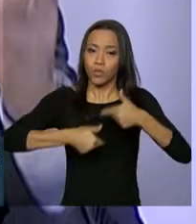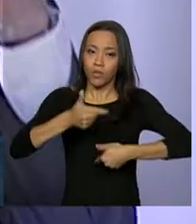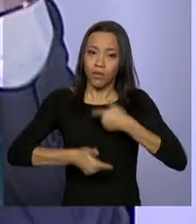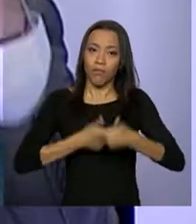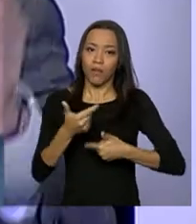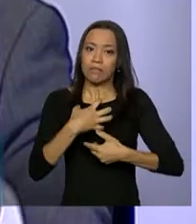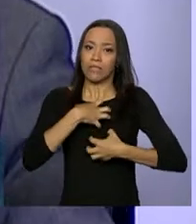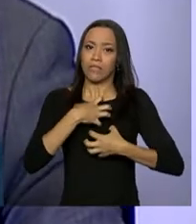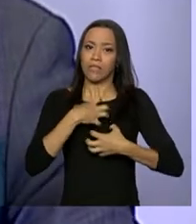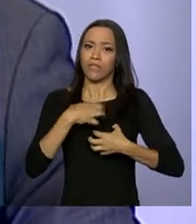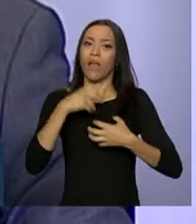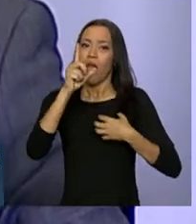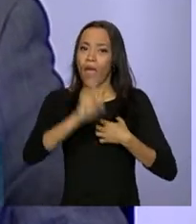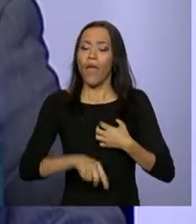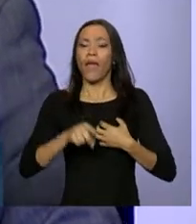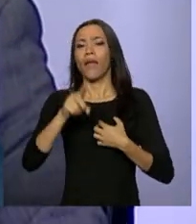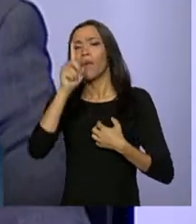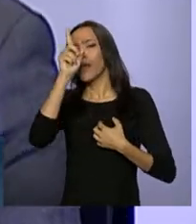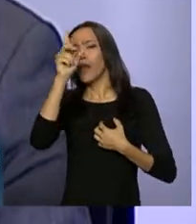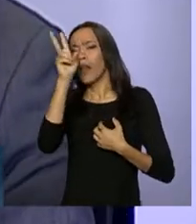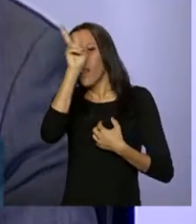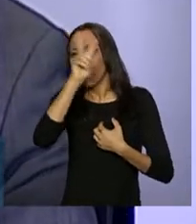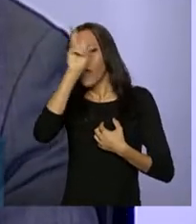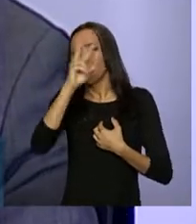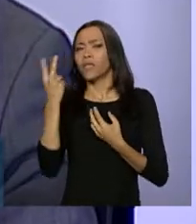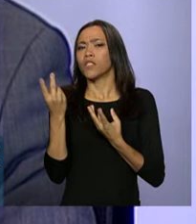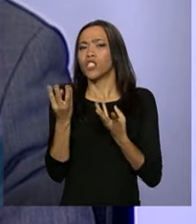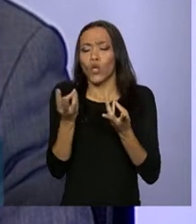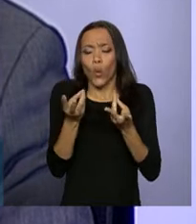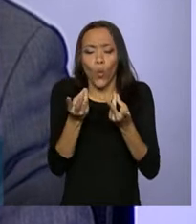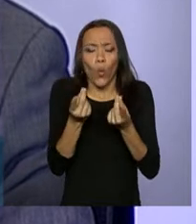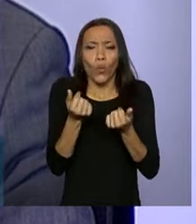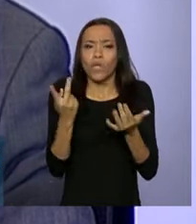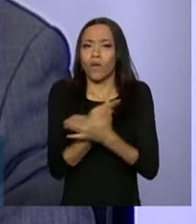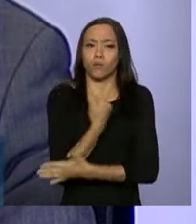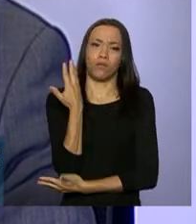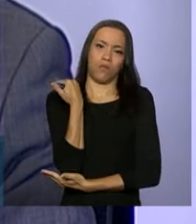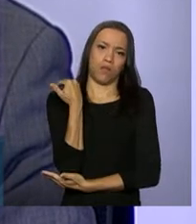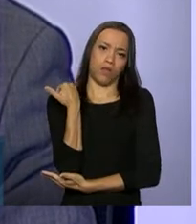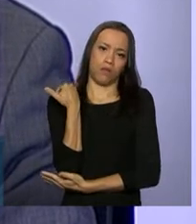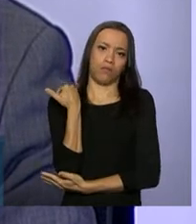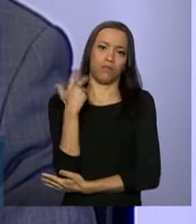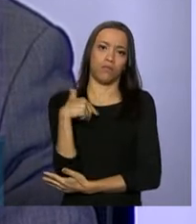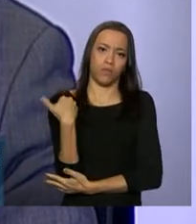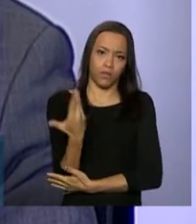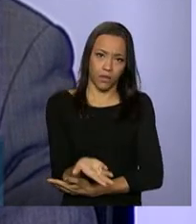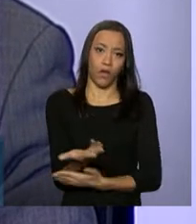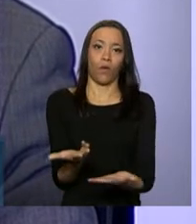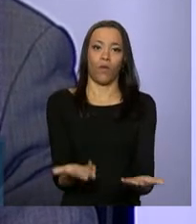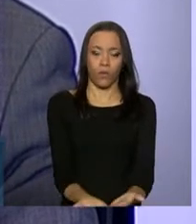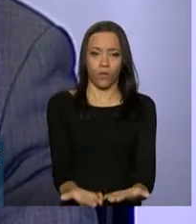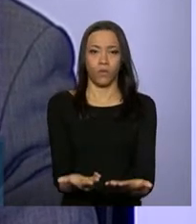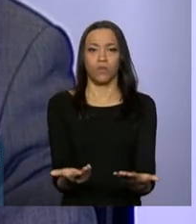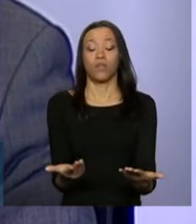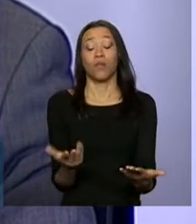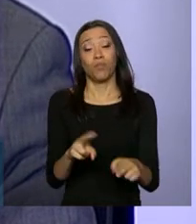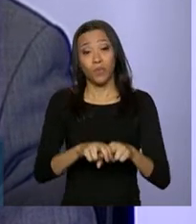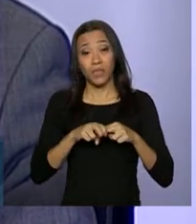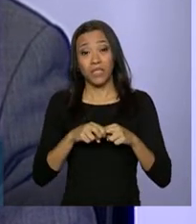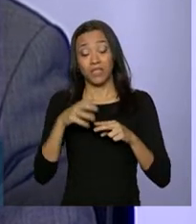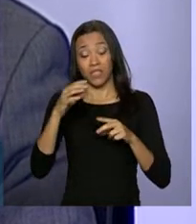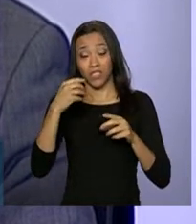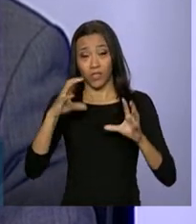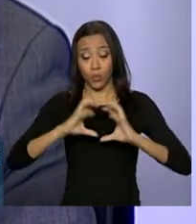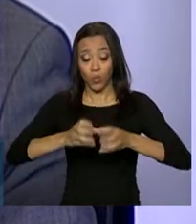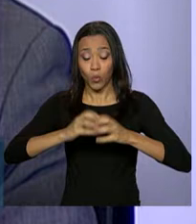resquícios desse triste momento da história no nosso país, que foi a escravatura. Por isso que vemos com preocupação os ataques, a